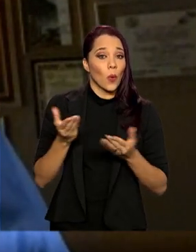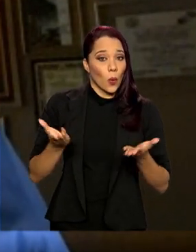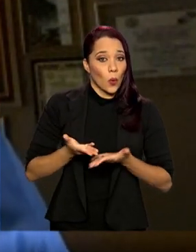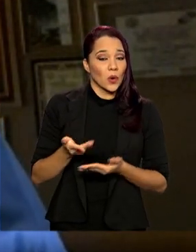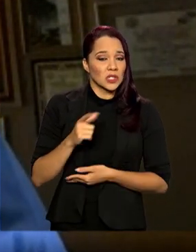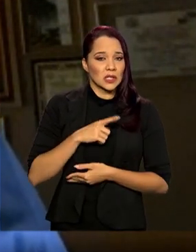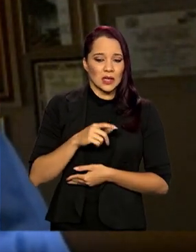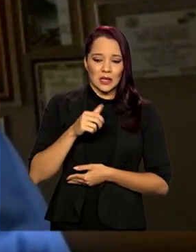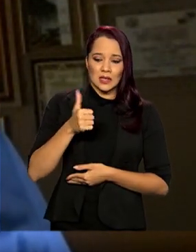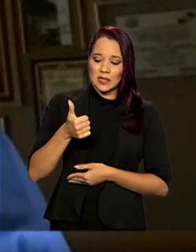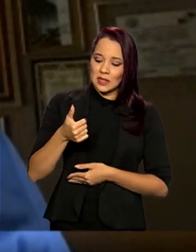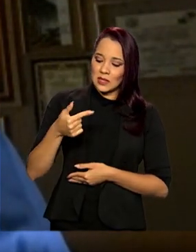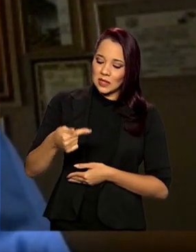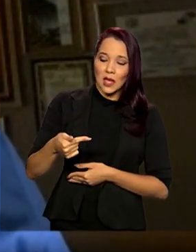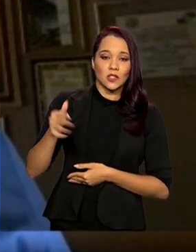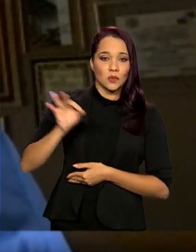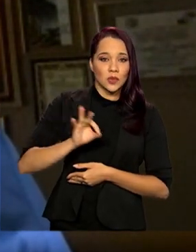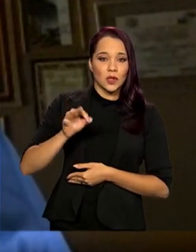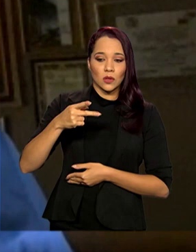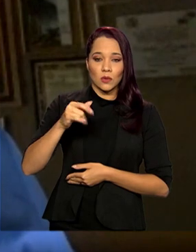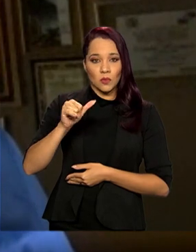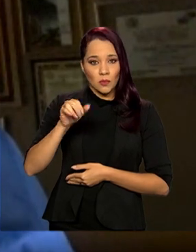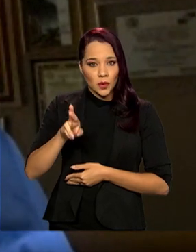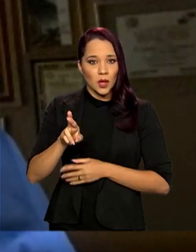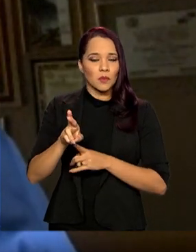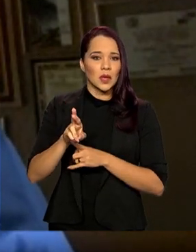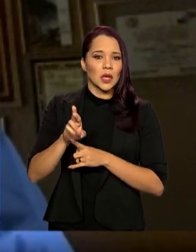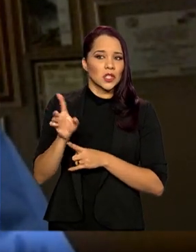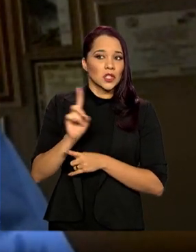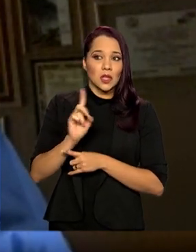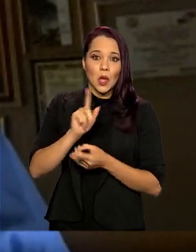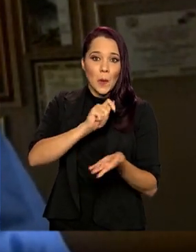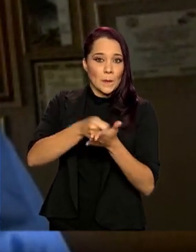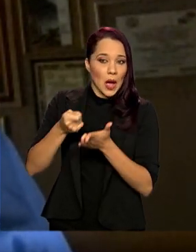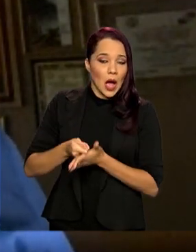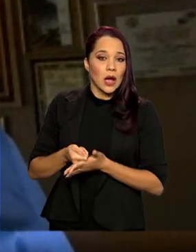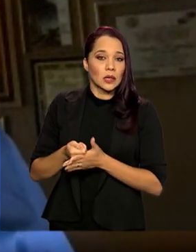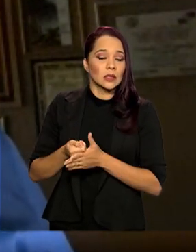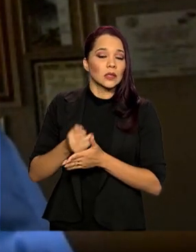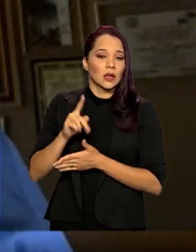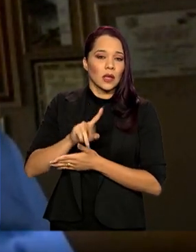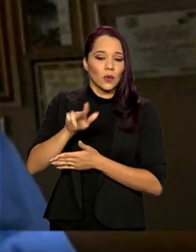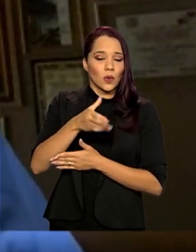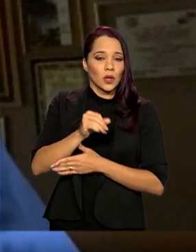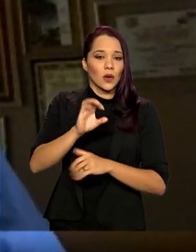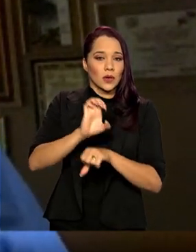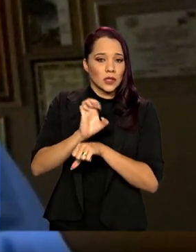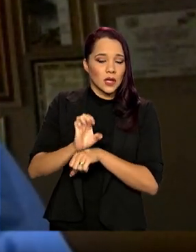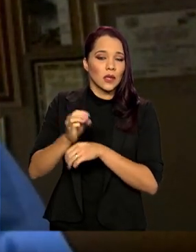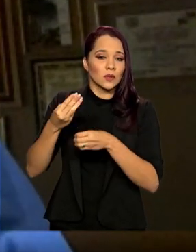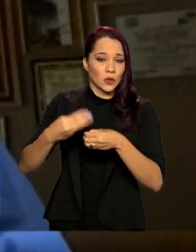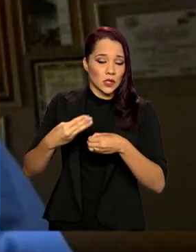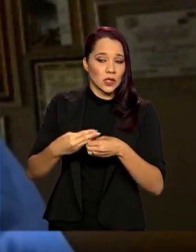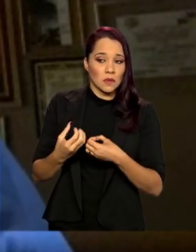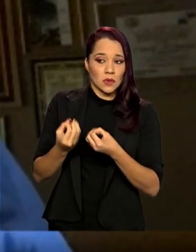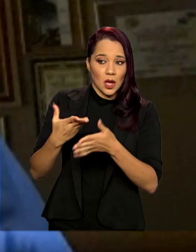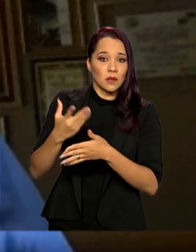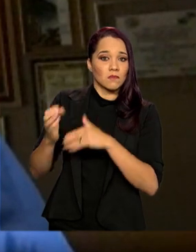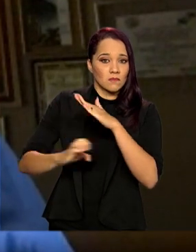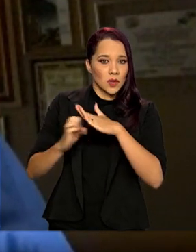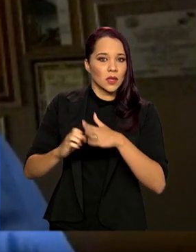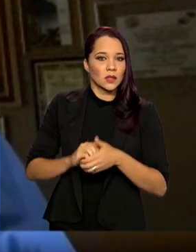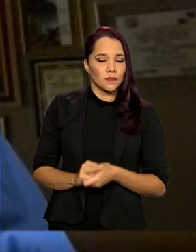7% do PIB de renúncias fiscais, que são dadas pela União Estados e Municípios para as empresas, isso mesmo.